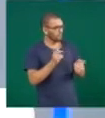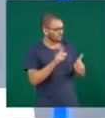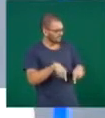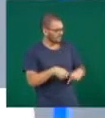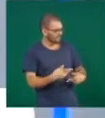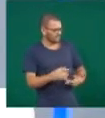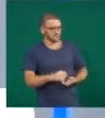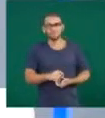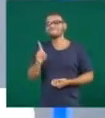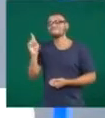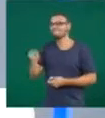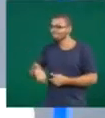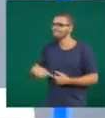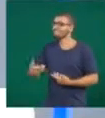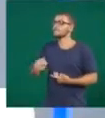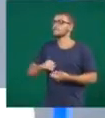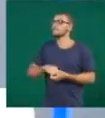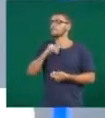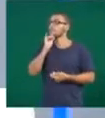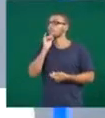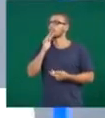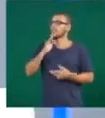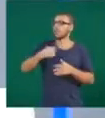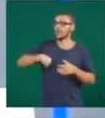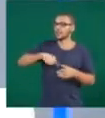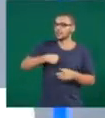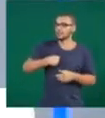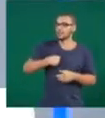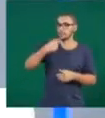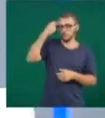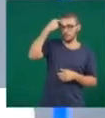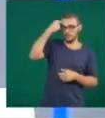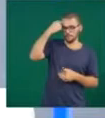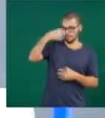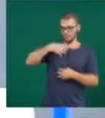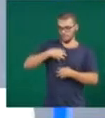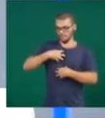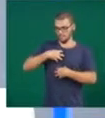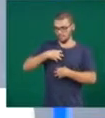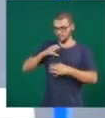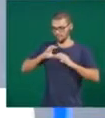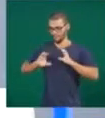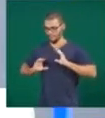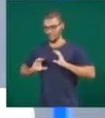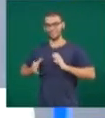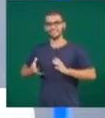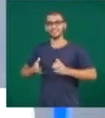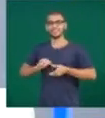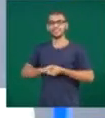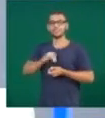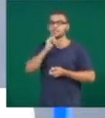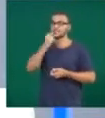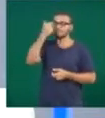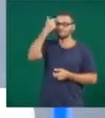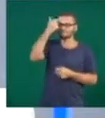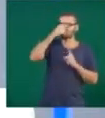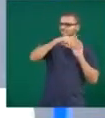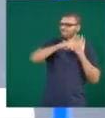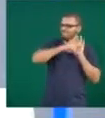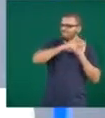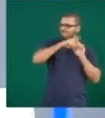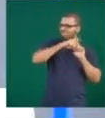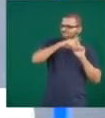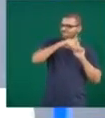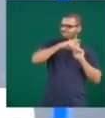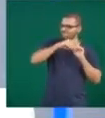inclusive, né? A gente pensa, sente e se comporta. Então, se eu tenho pensamentos mais positivos, com certeza eu vou ter,